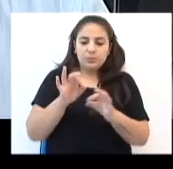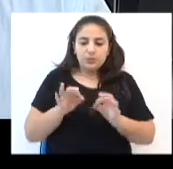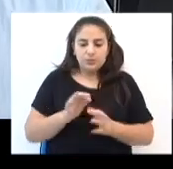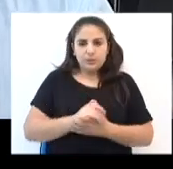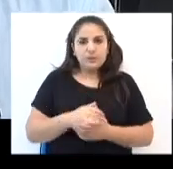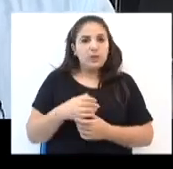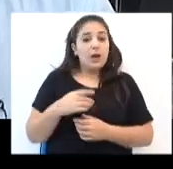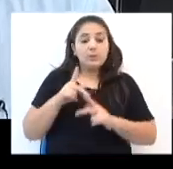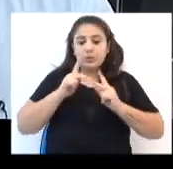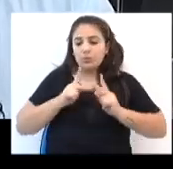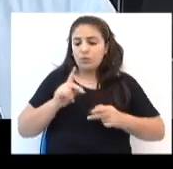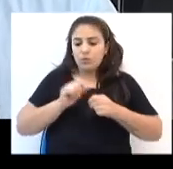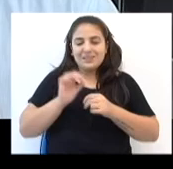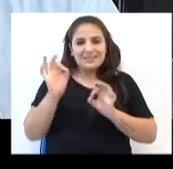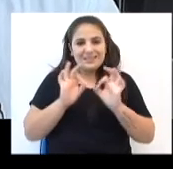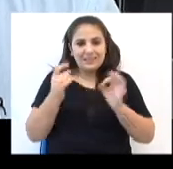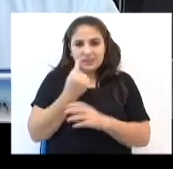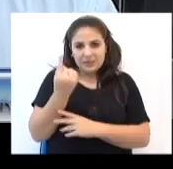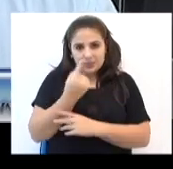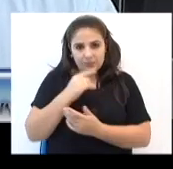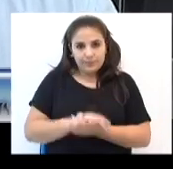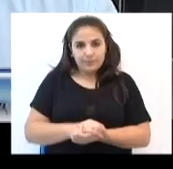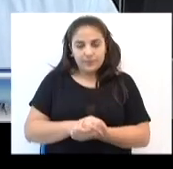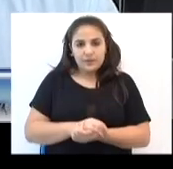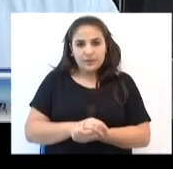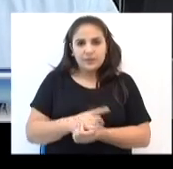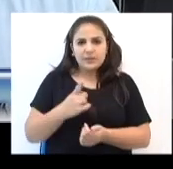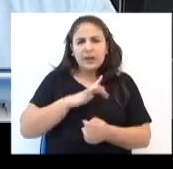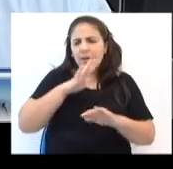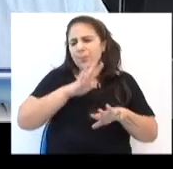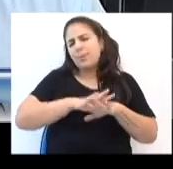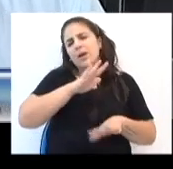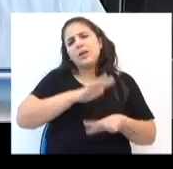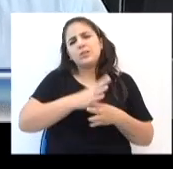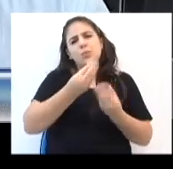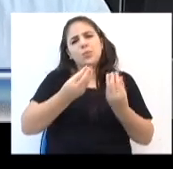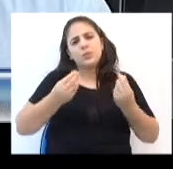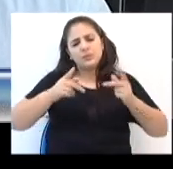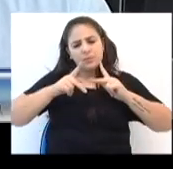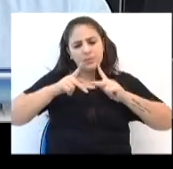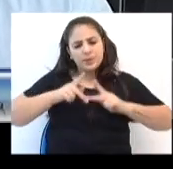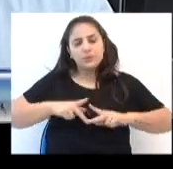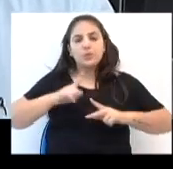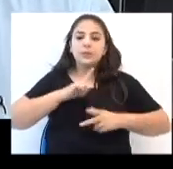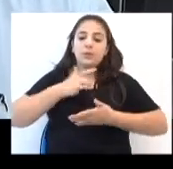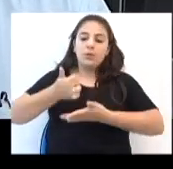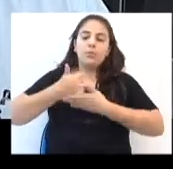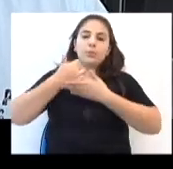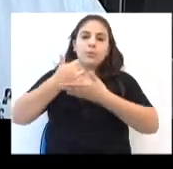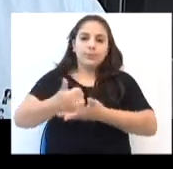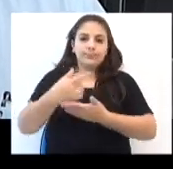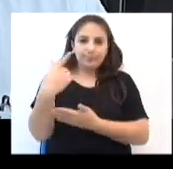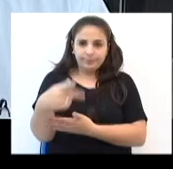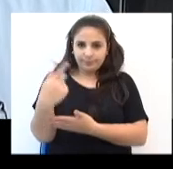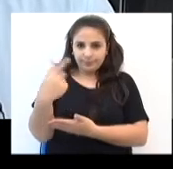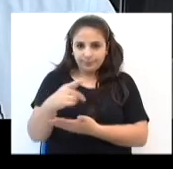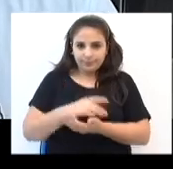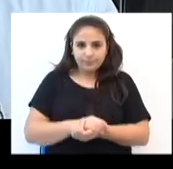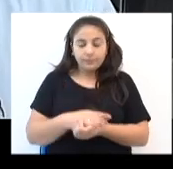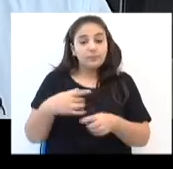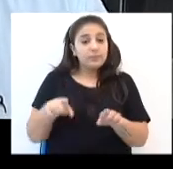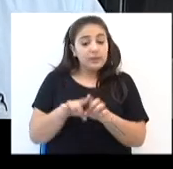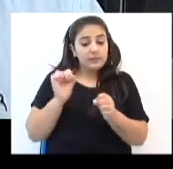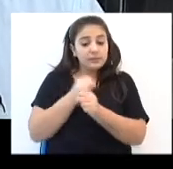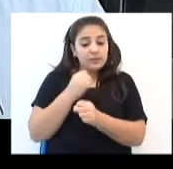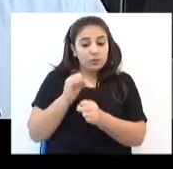Ninguém faz nada sozinho. Atrás do ginásio existem dezenas de pessoas que dão o suporte a ele, né,